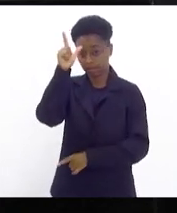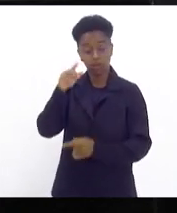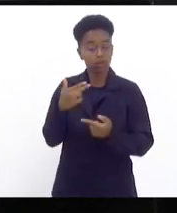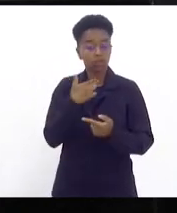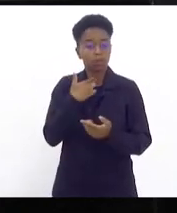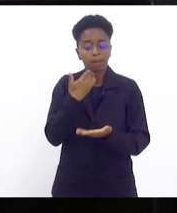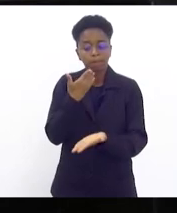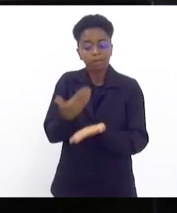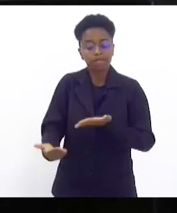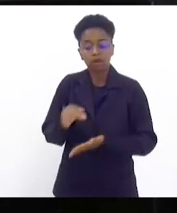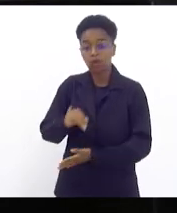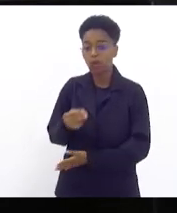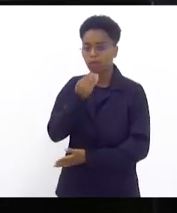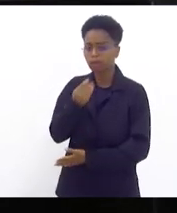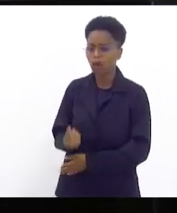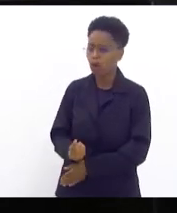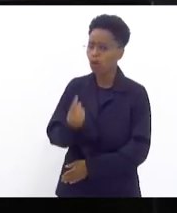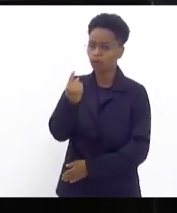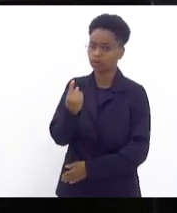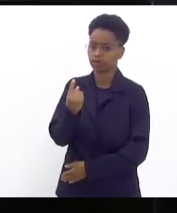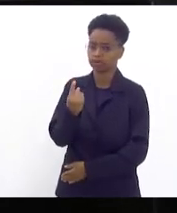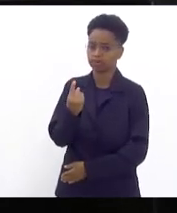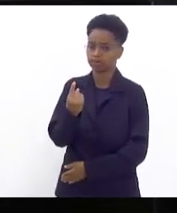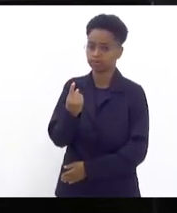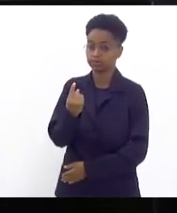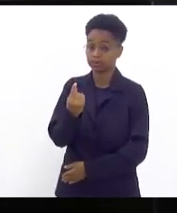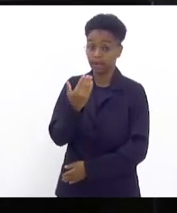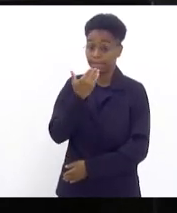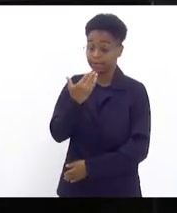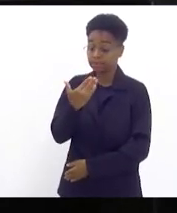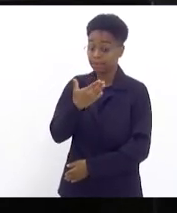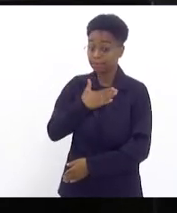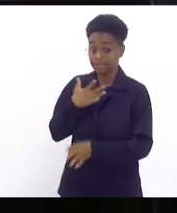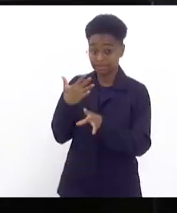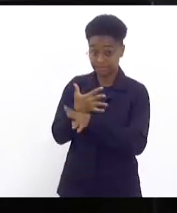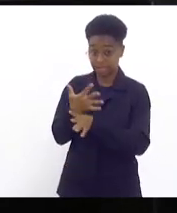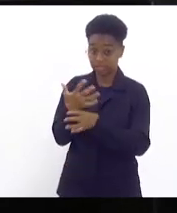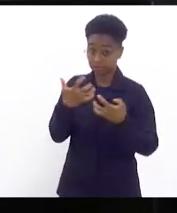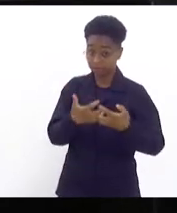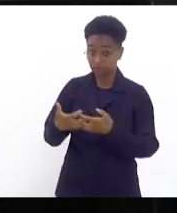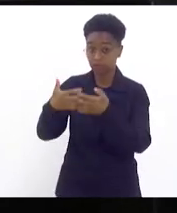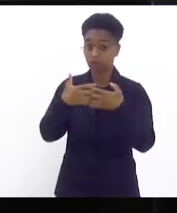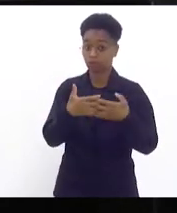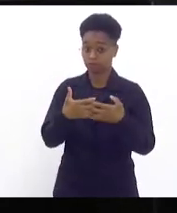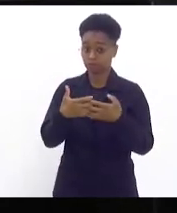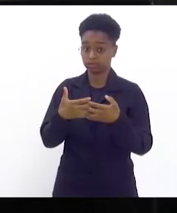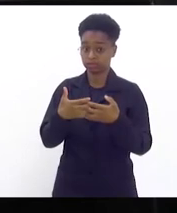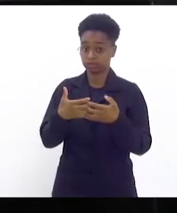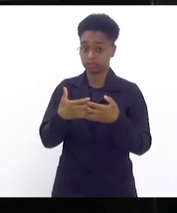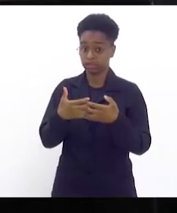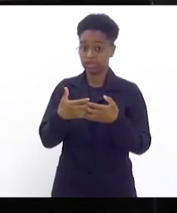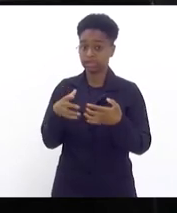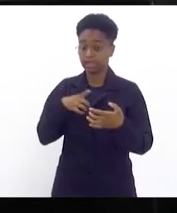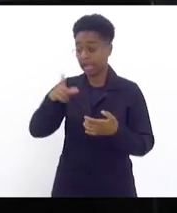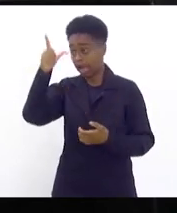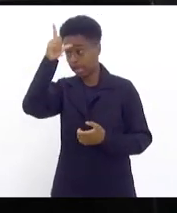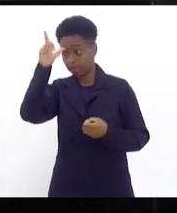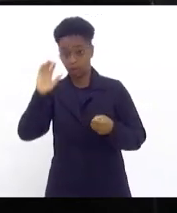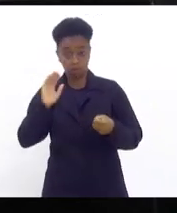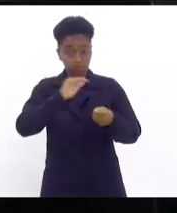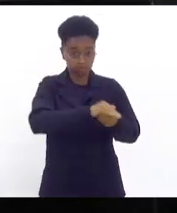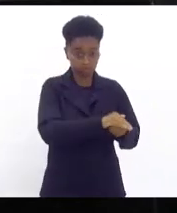oportunidade única de pedir para a minha cidade de Petrópolis, colonizada por alemães,